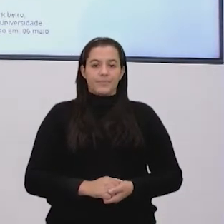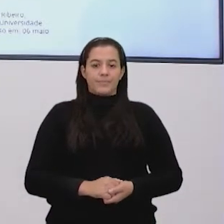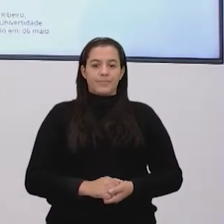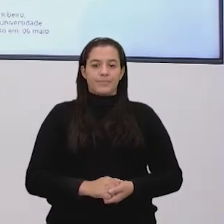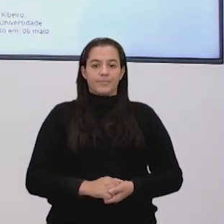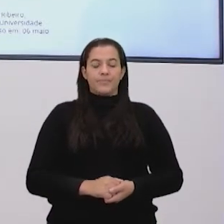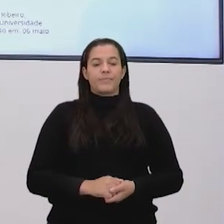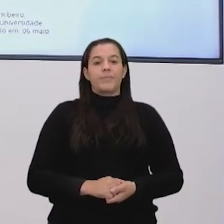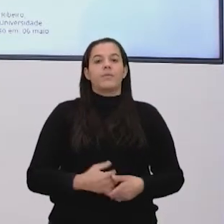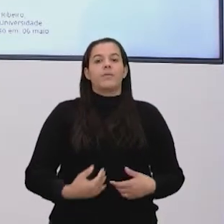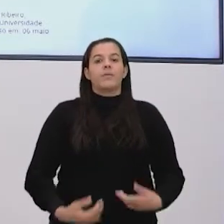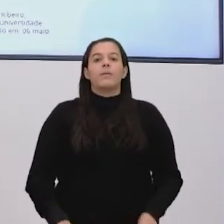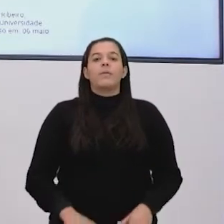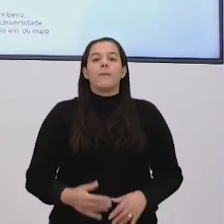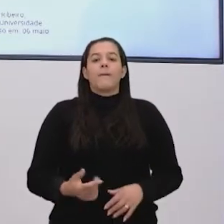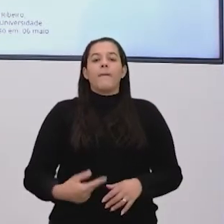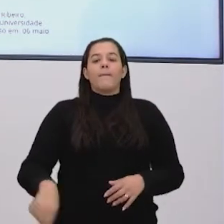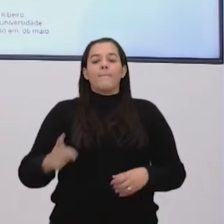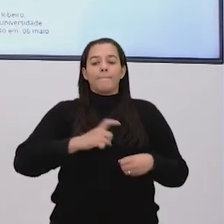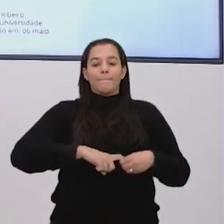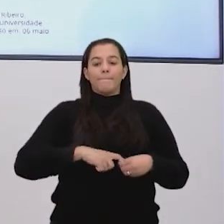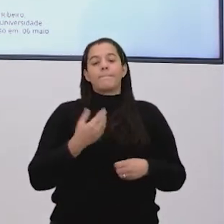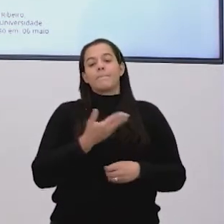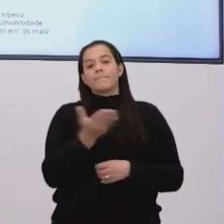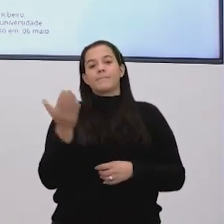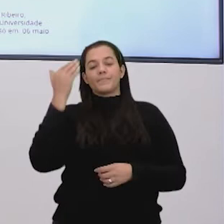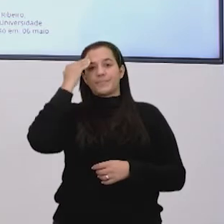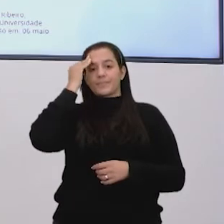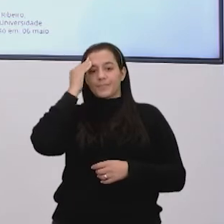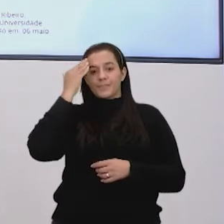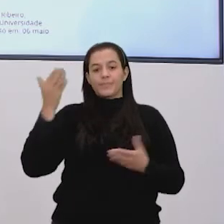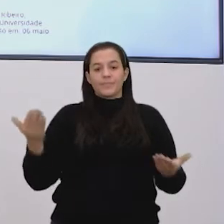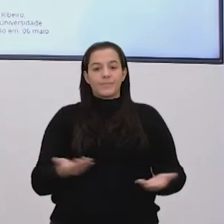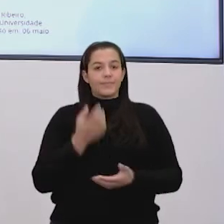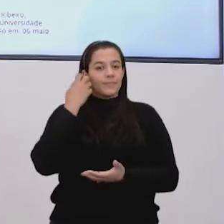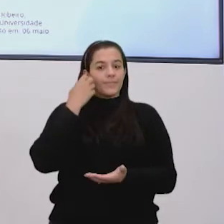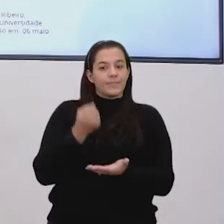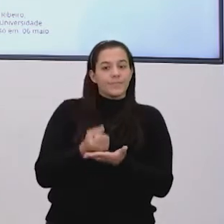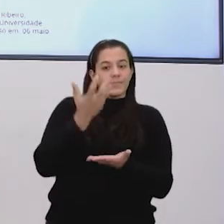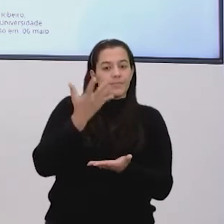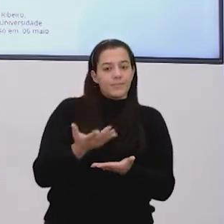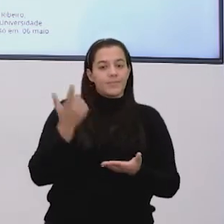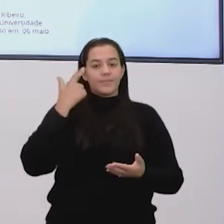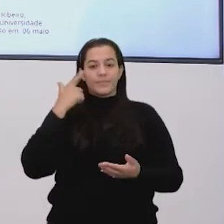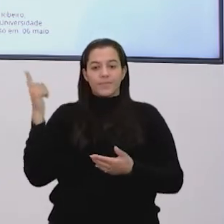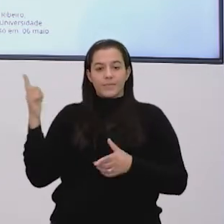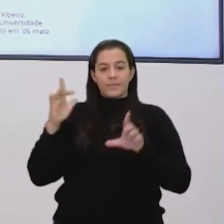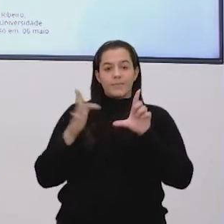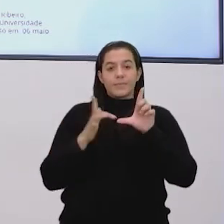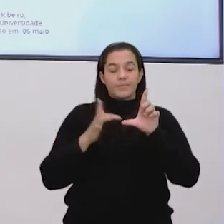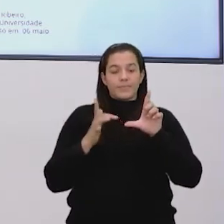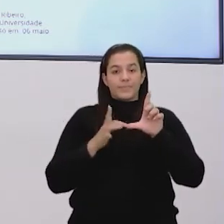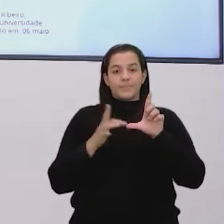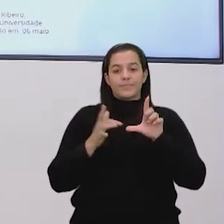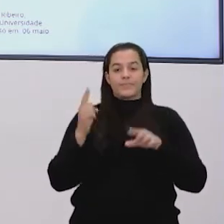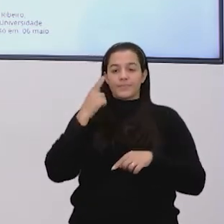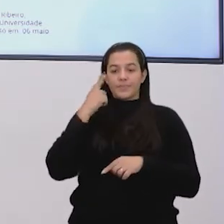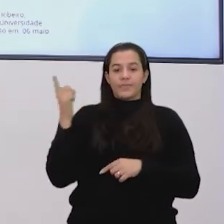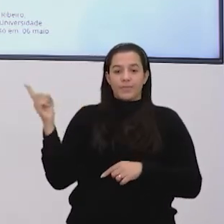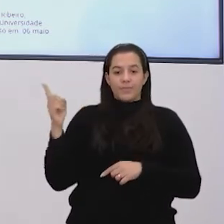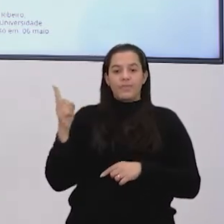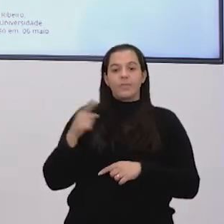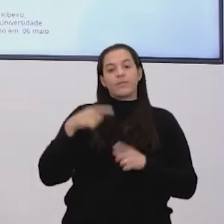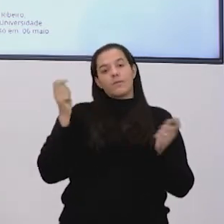Voltamos aqui, então. Espero que vocês tenham compreendido. Lembrando que esse podcast vocês encontram nessa referência do material mesmo. É um